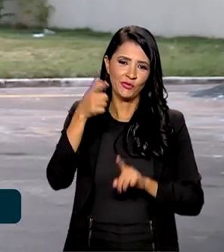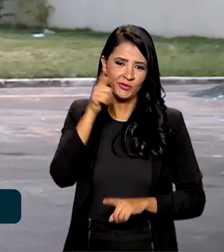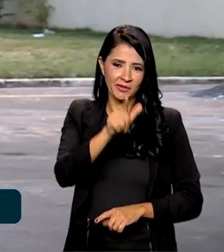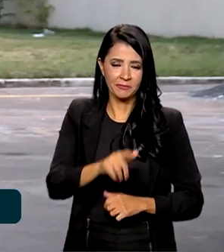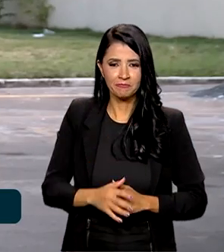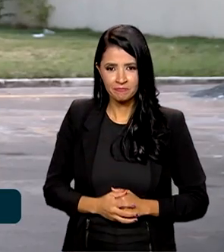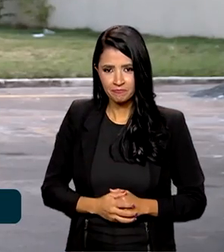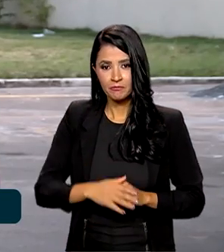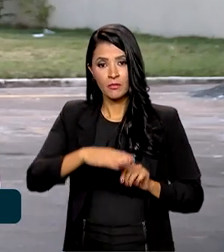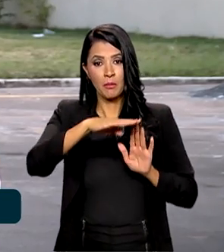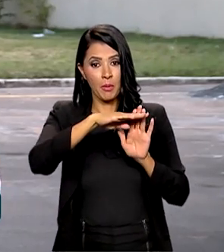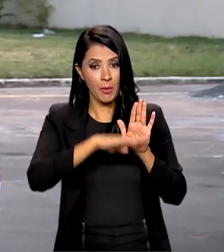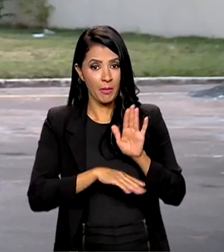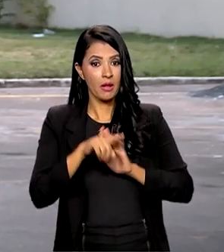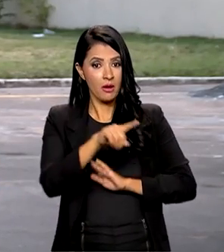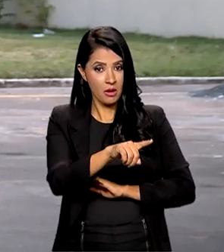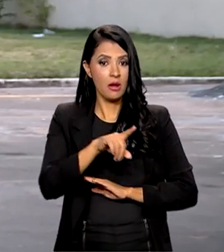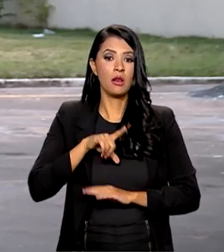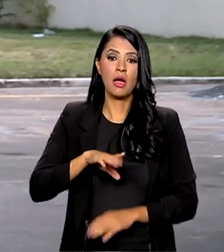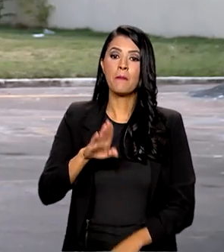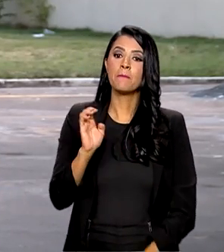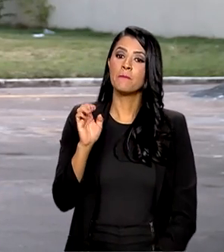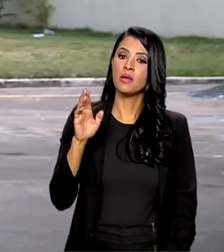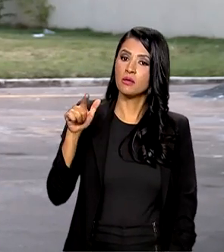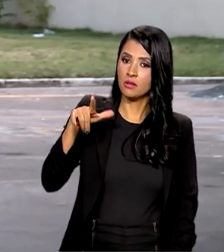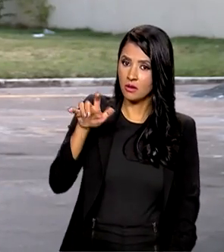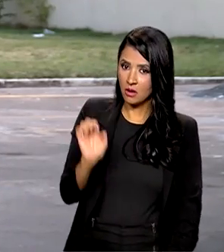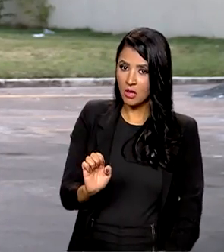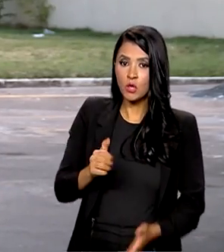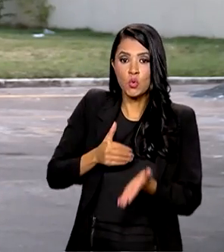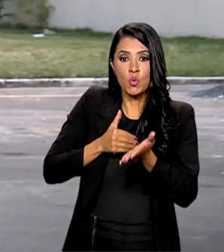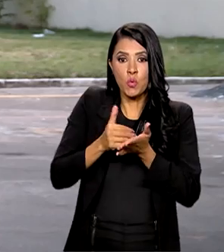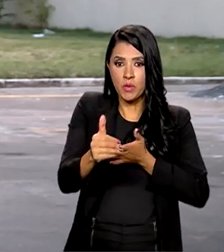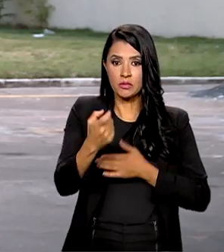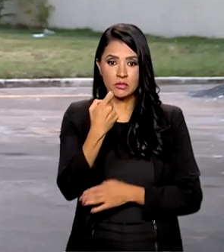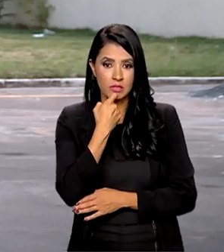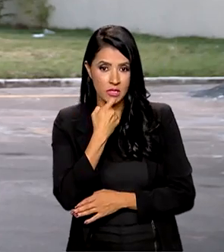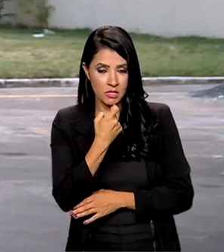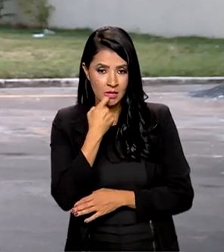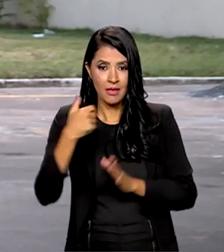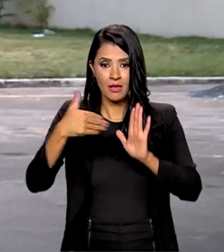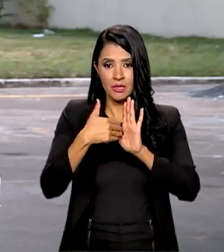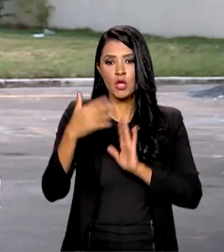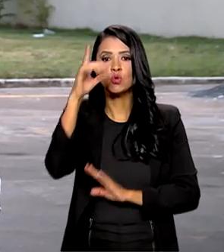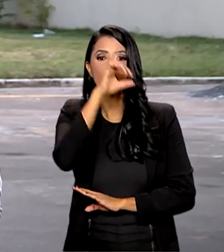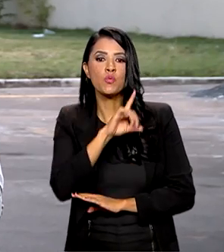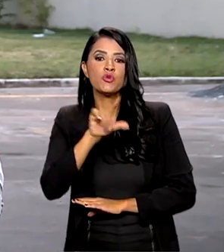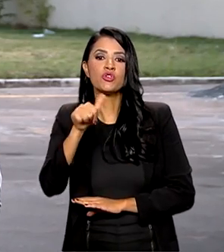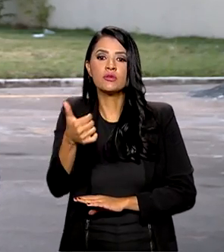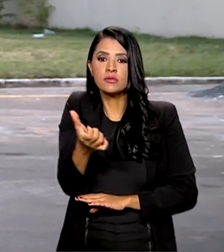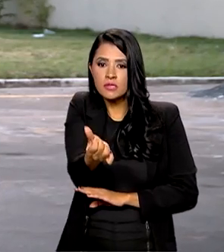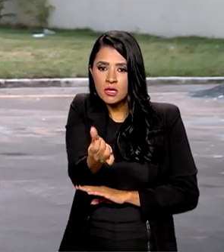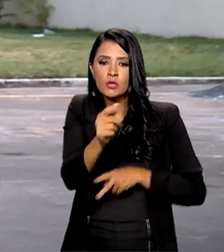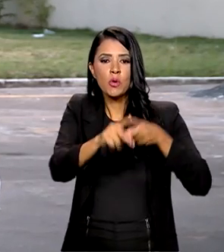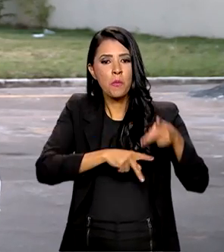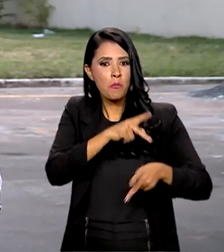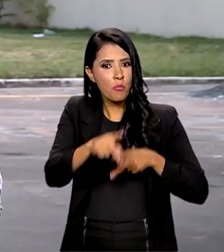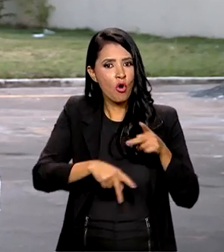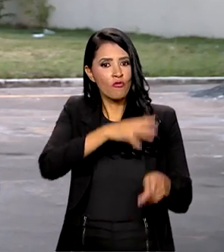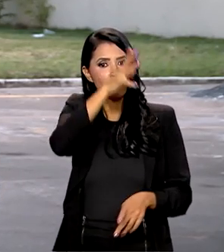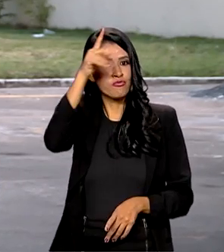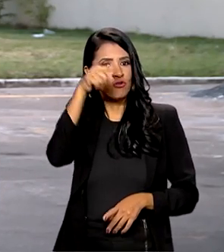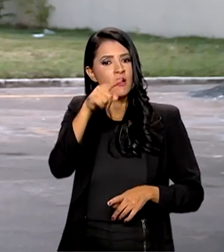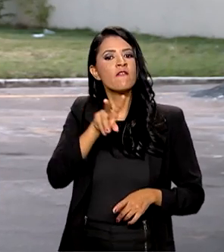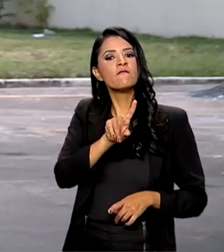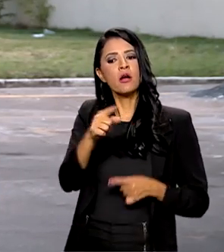A programação em Belém, no Pará, já começa nesta sexta-feira. Até domingo, dia 6, os povos amazônidas vão